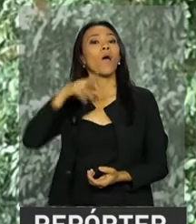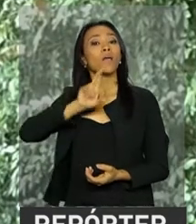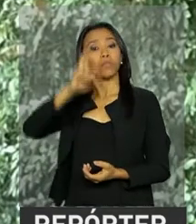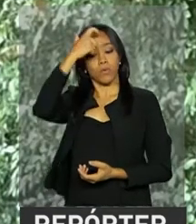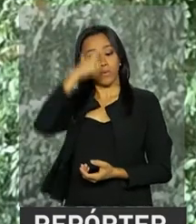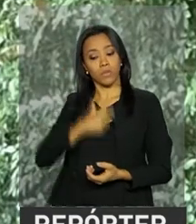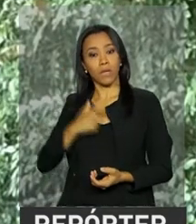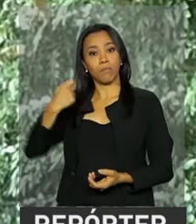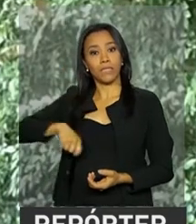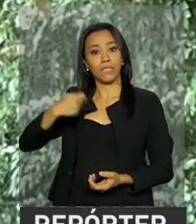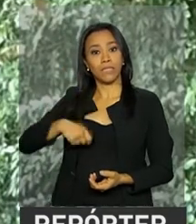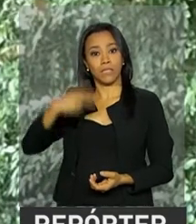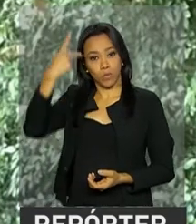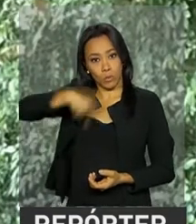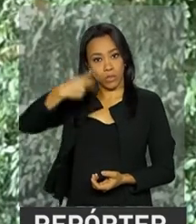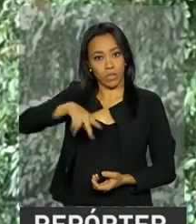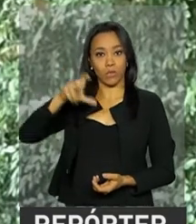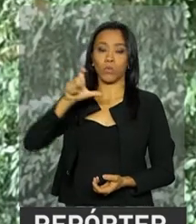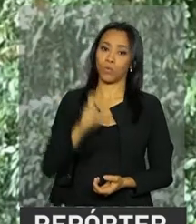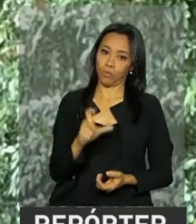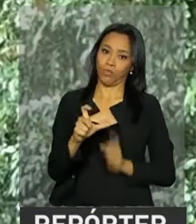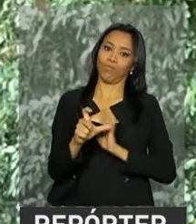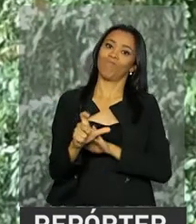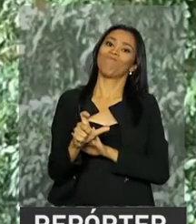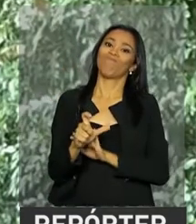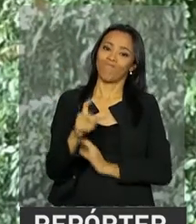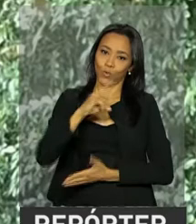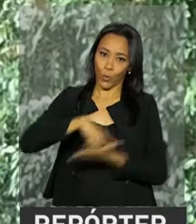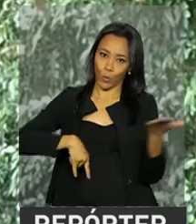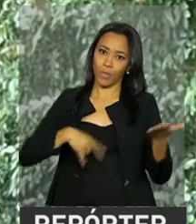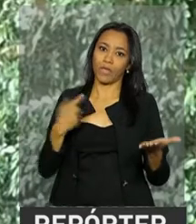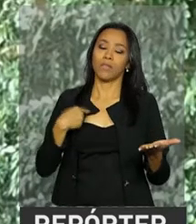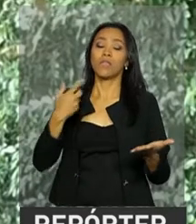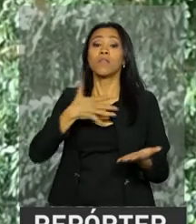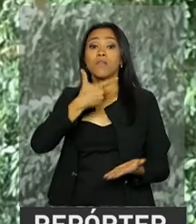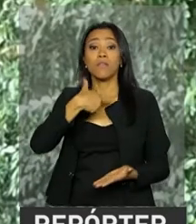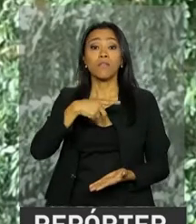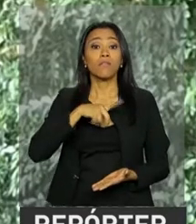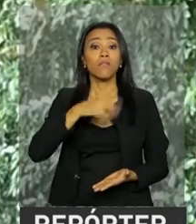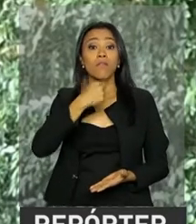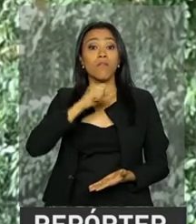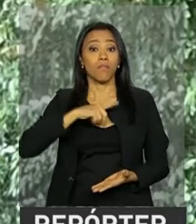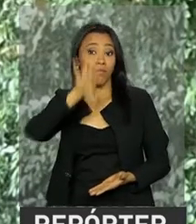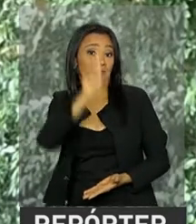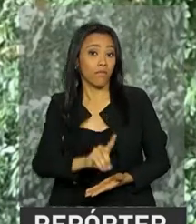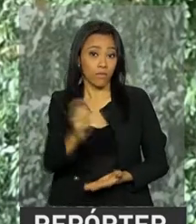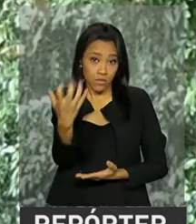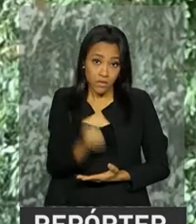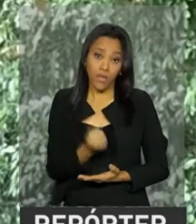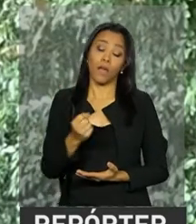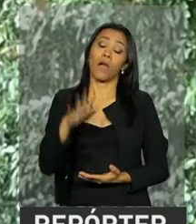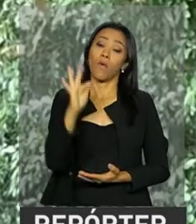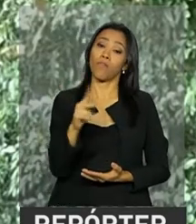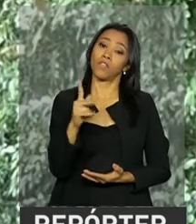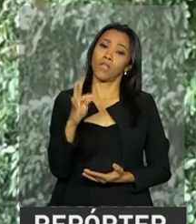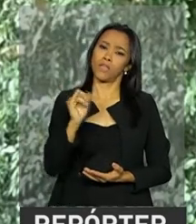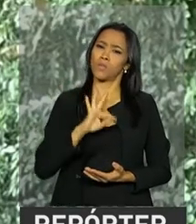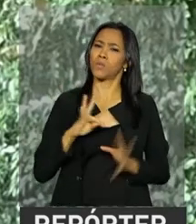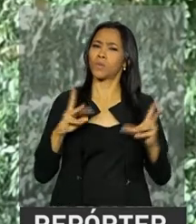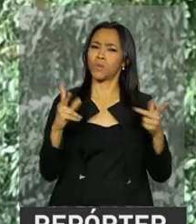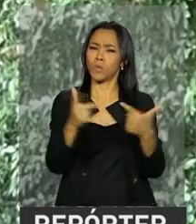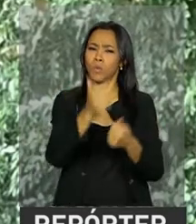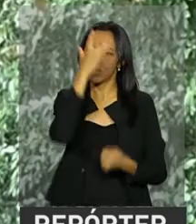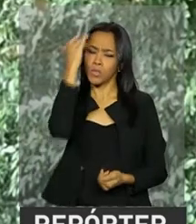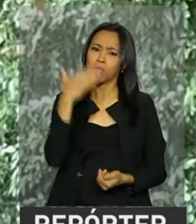é necessário portar o documento de identidade. Só para lembrar, tem direito ao saque das contas inativas do FGTS, todo trabalhador que